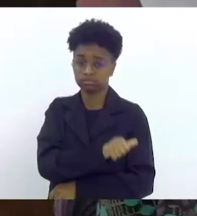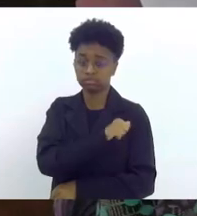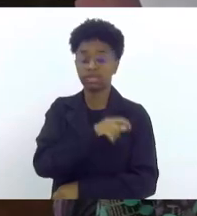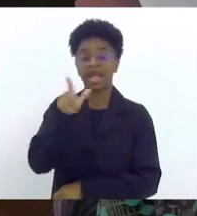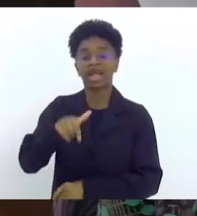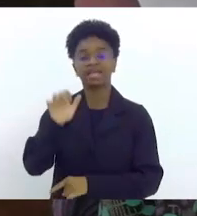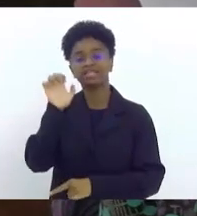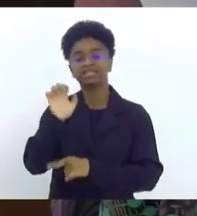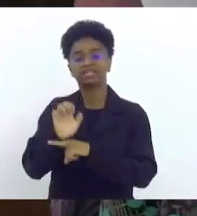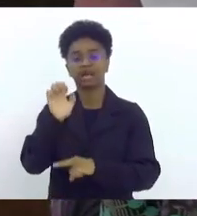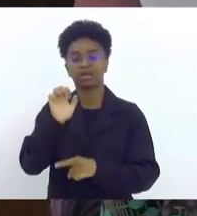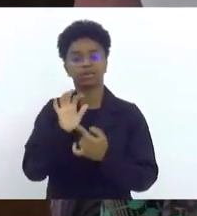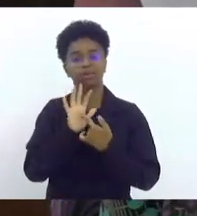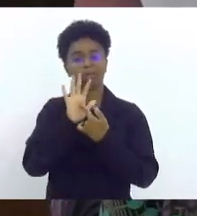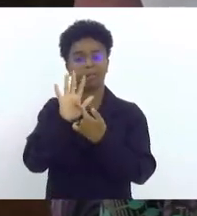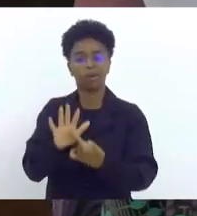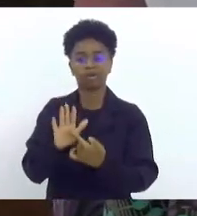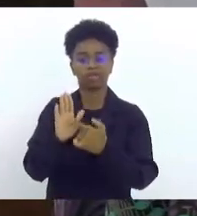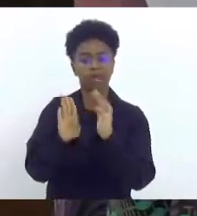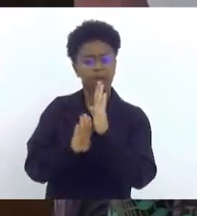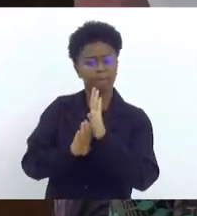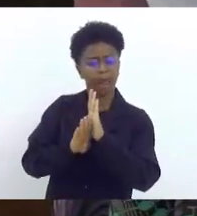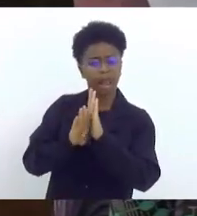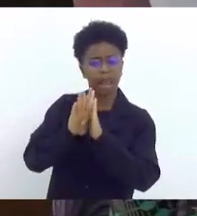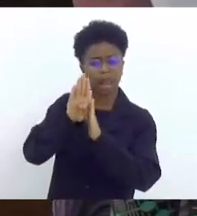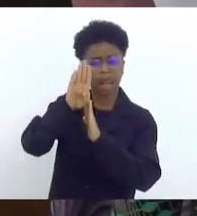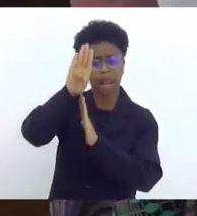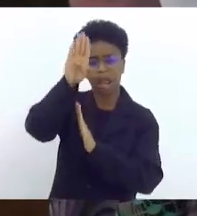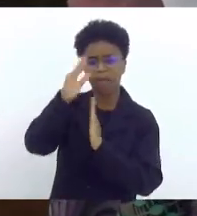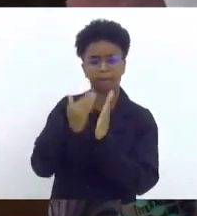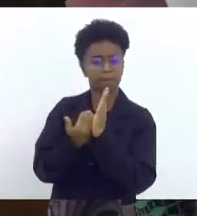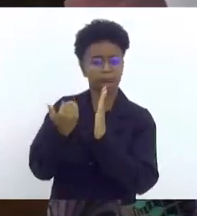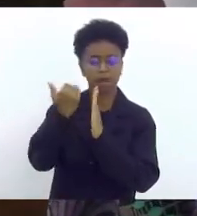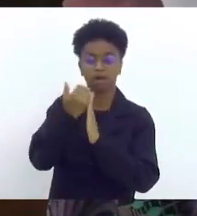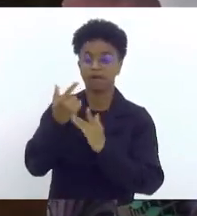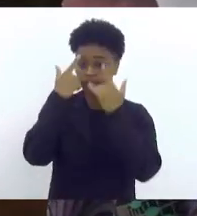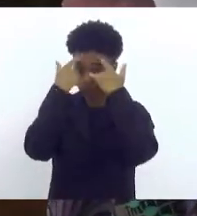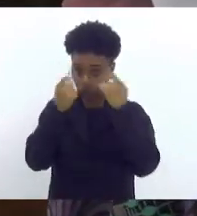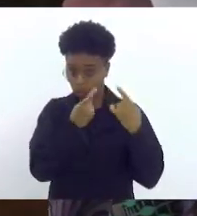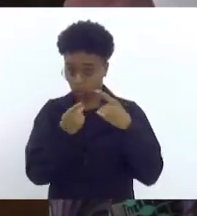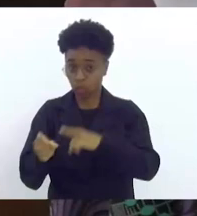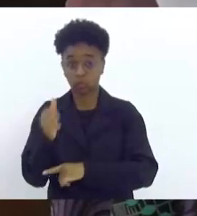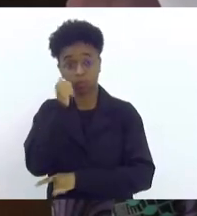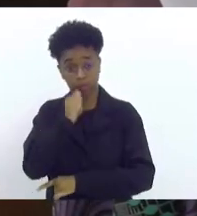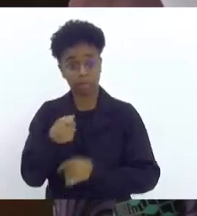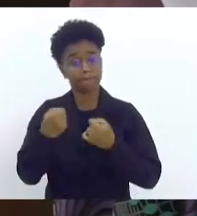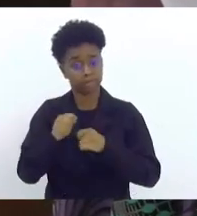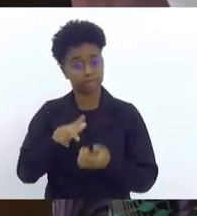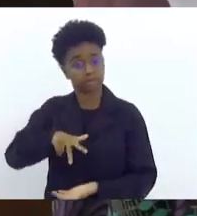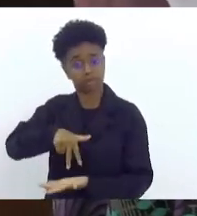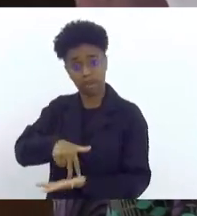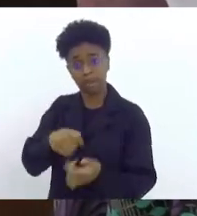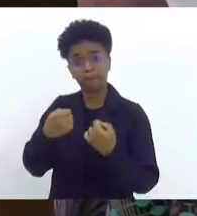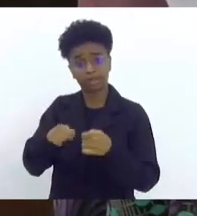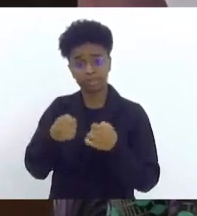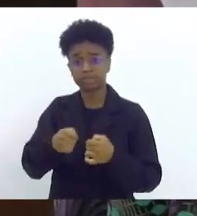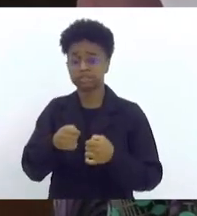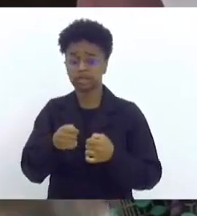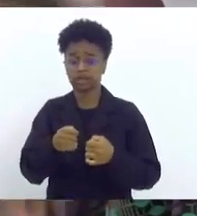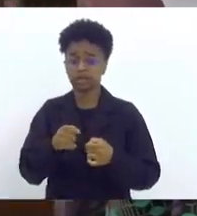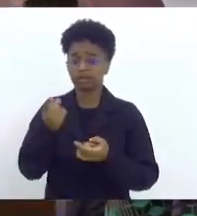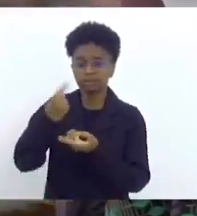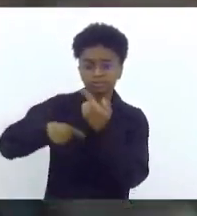mais apresenta índices de violências contra as mulheres, precisa se posicionar. Acho que a gente precisa